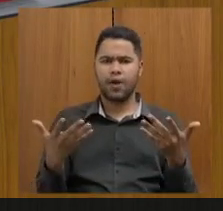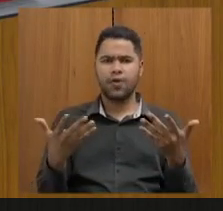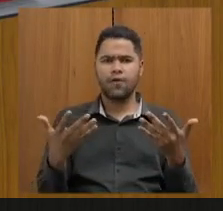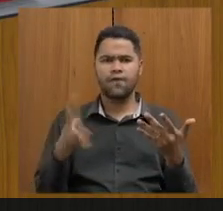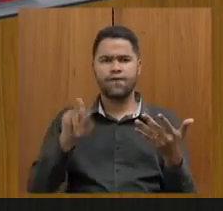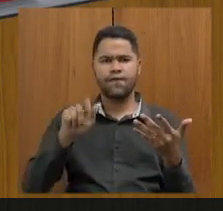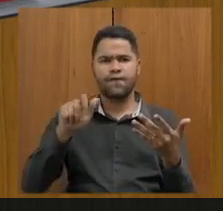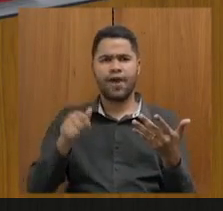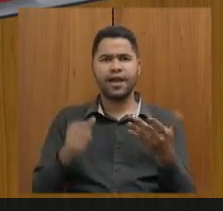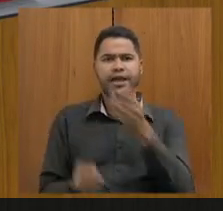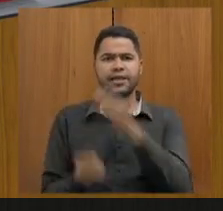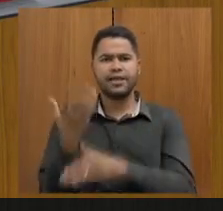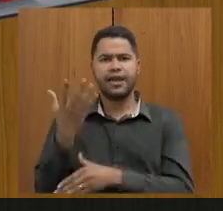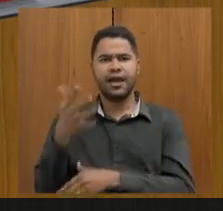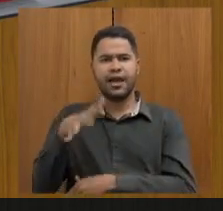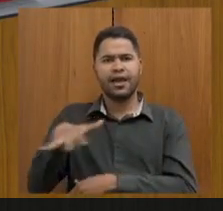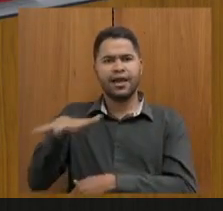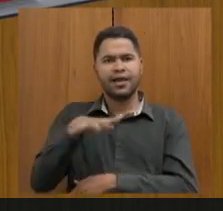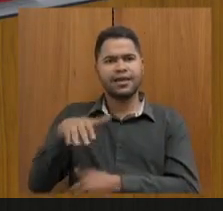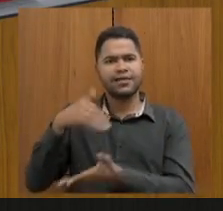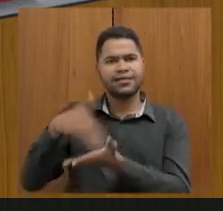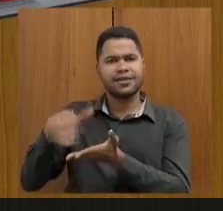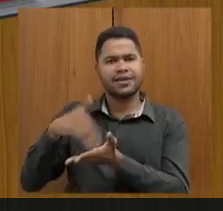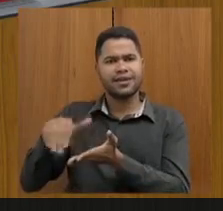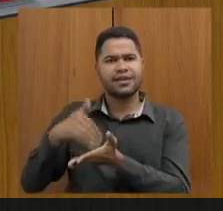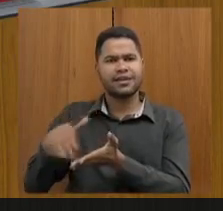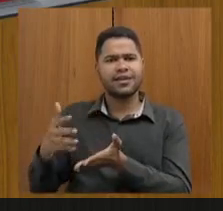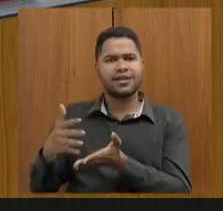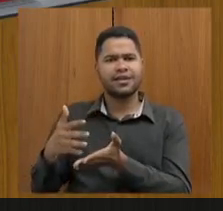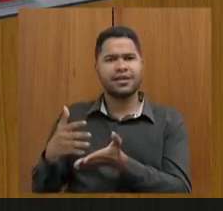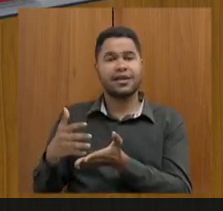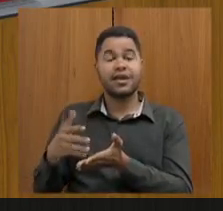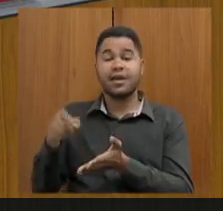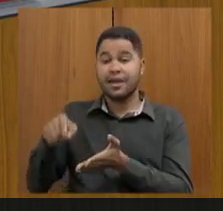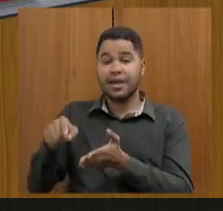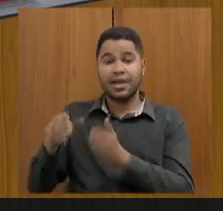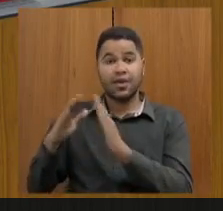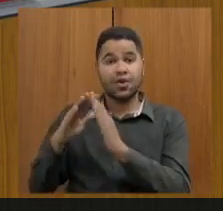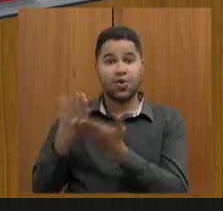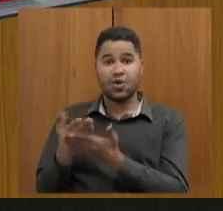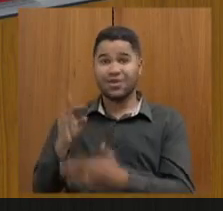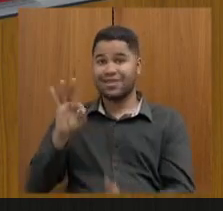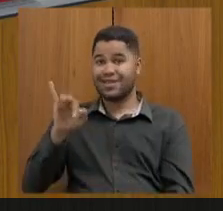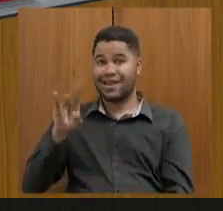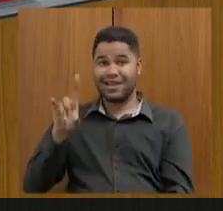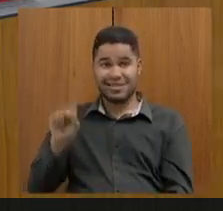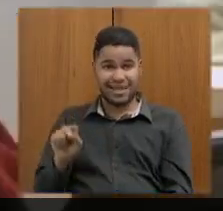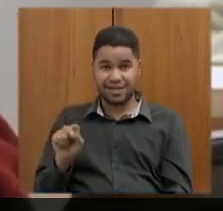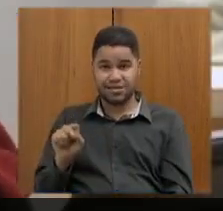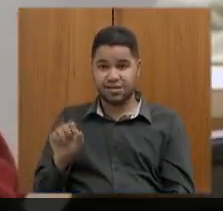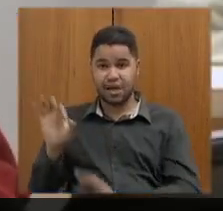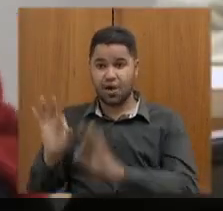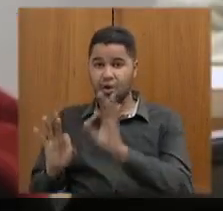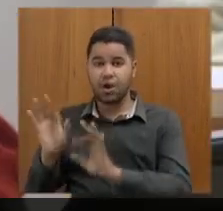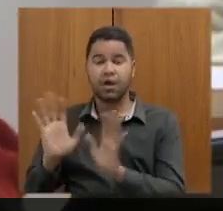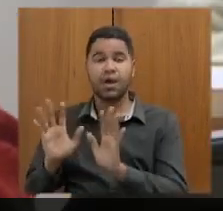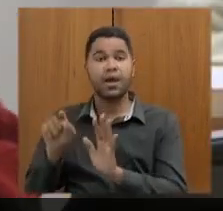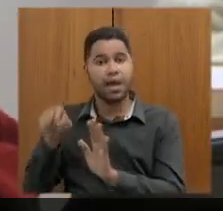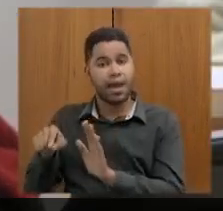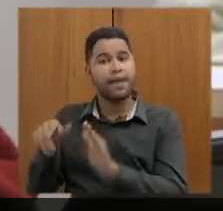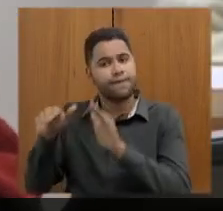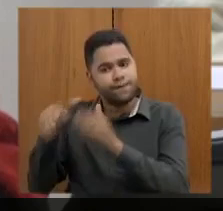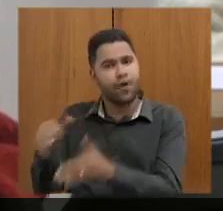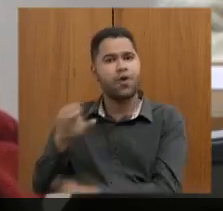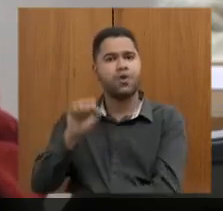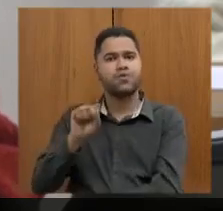criar cargos na Secretaria de Assistência Social. Colégio Tiradentes não está reorganizando entre educação e SEDESE. É lá da